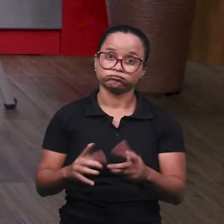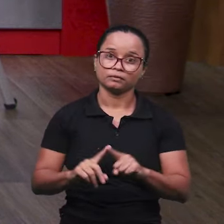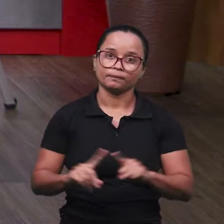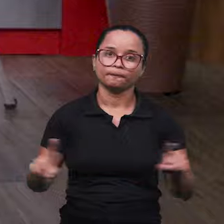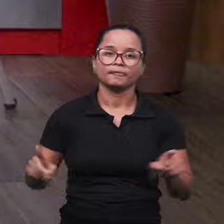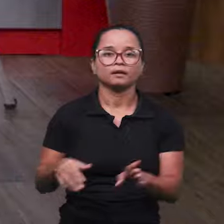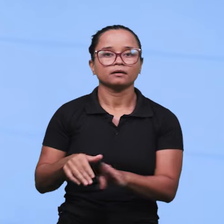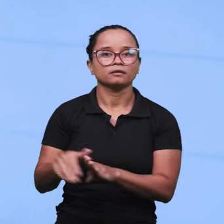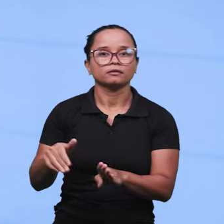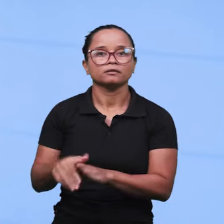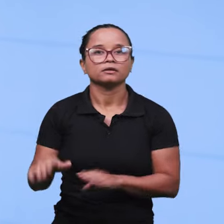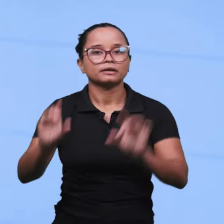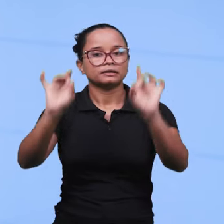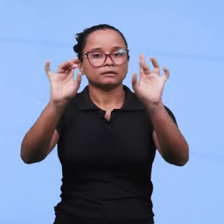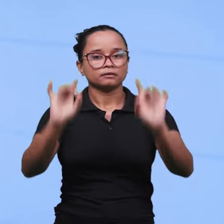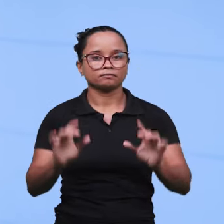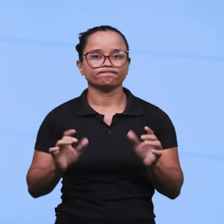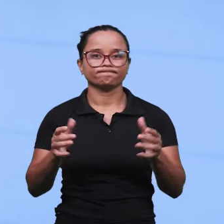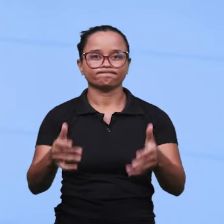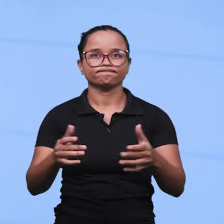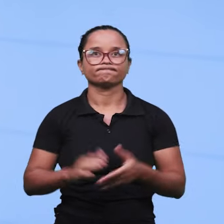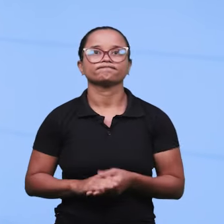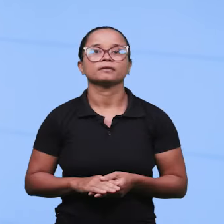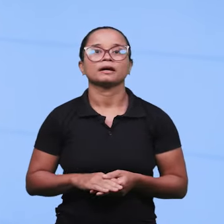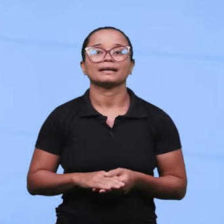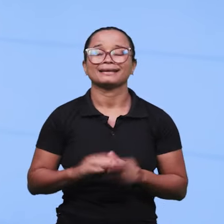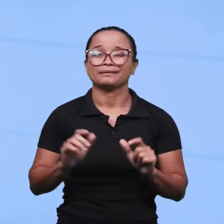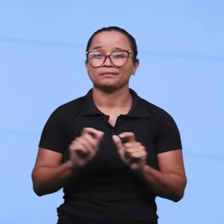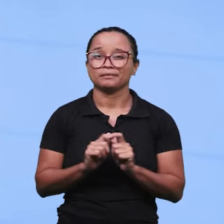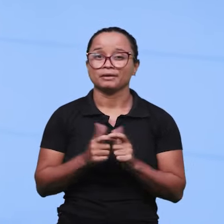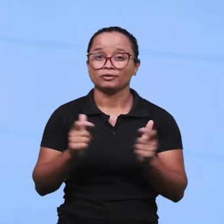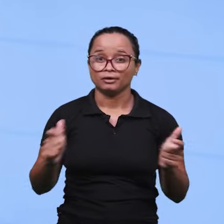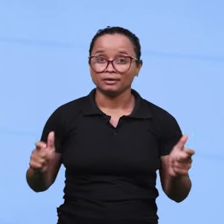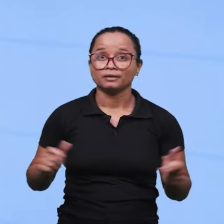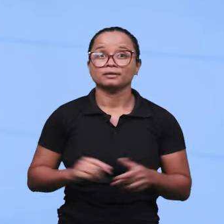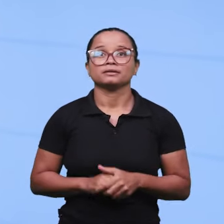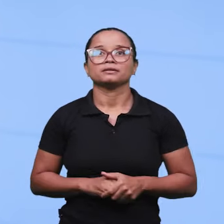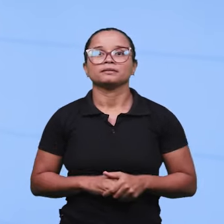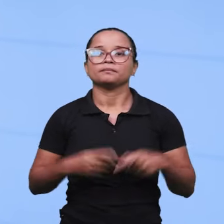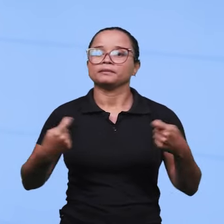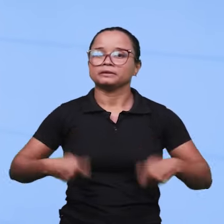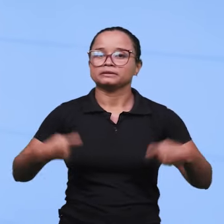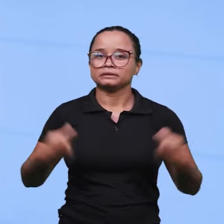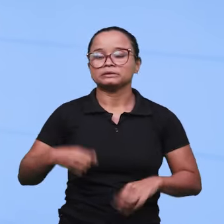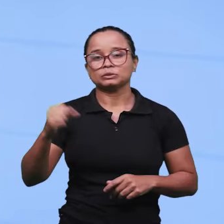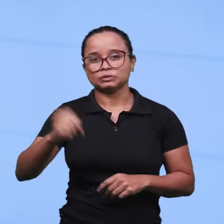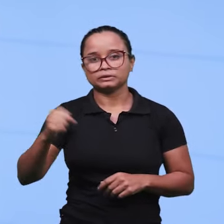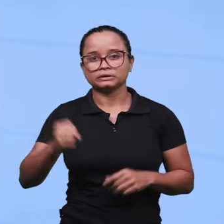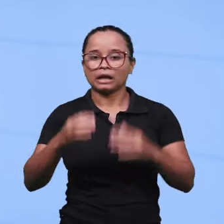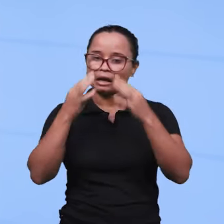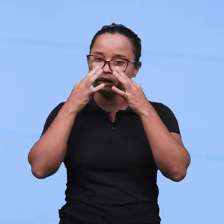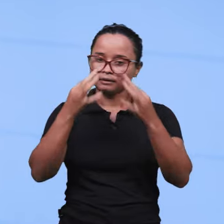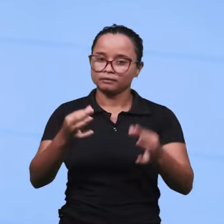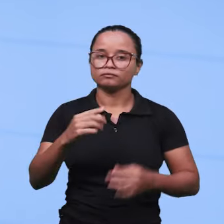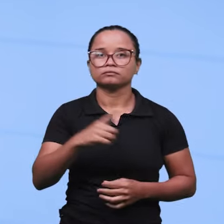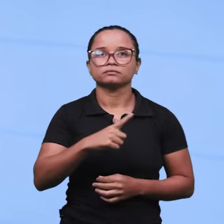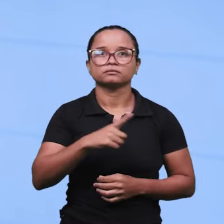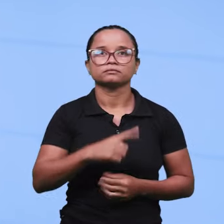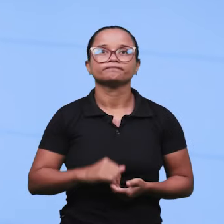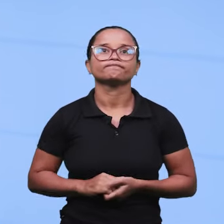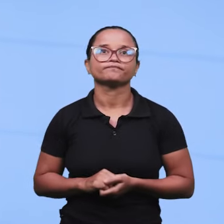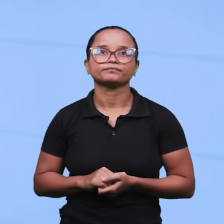que essas orientações específicas, que é de grande maioria de todos os segmentos, elas devem, sim, ser observadas.